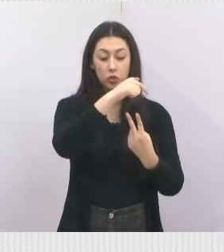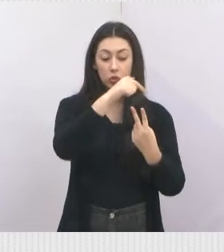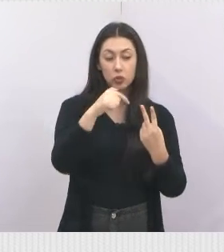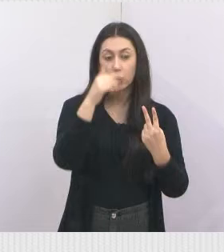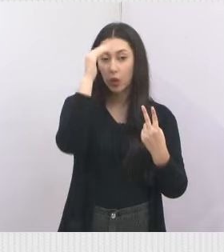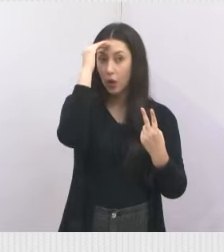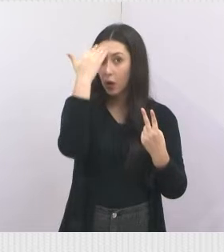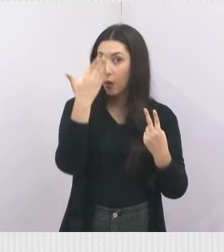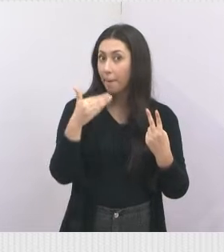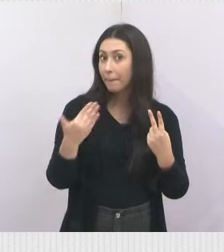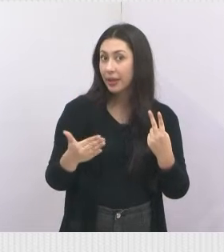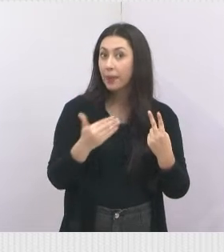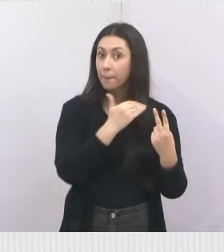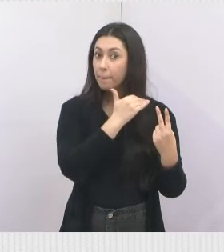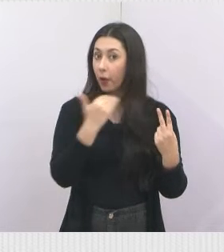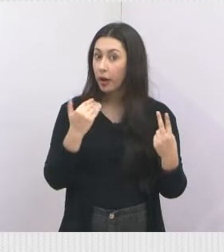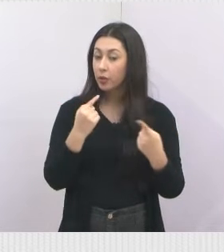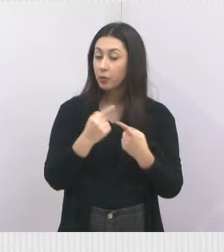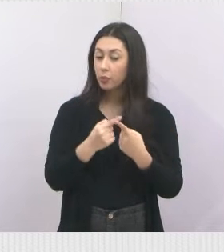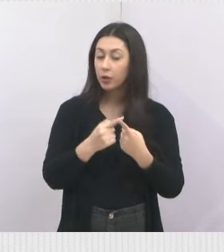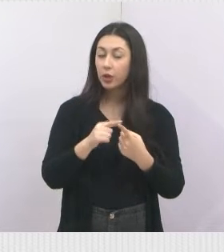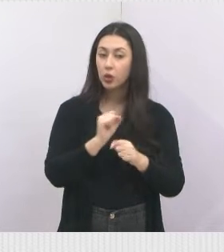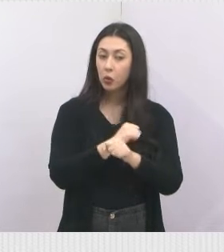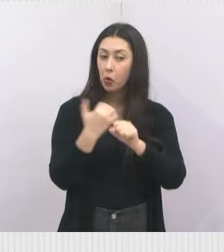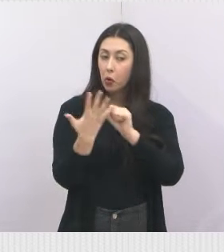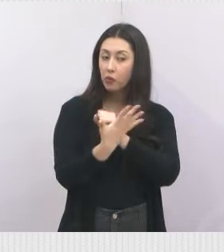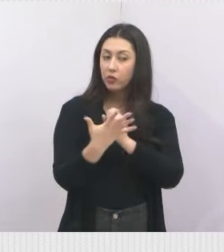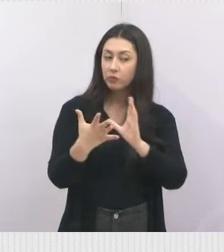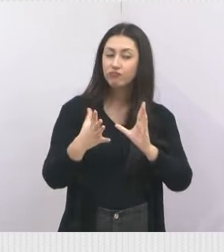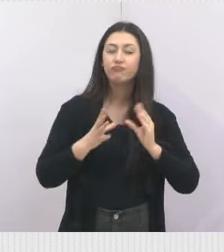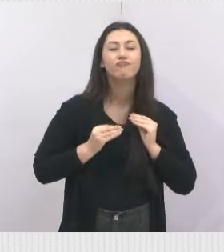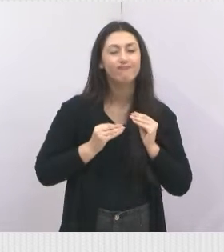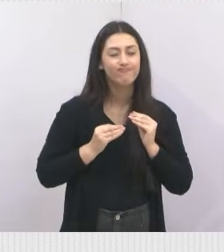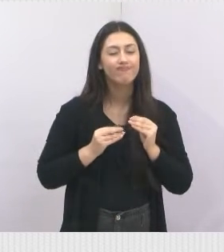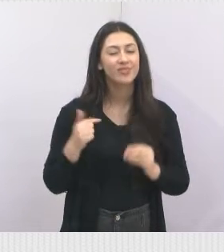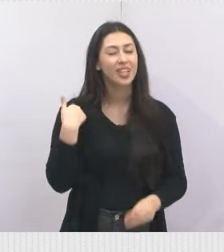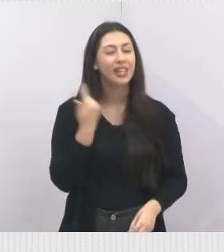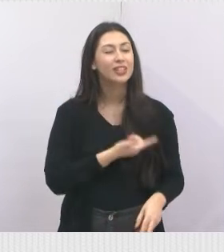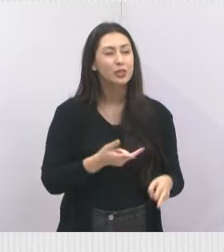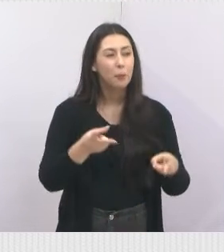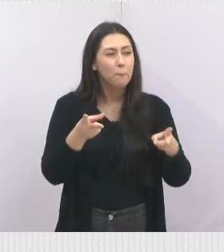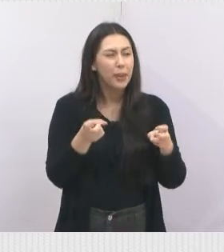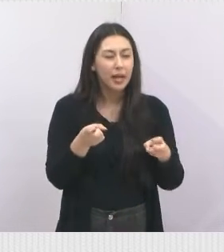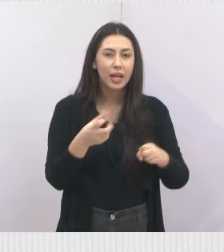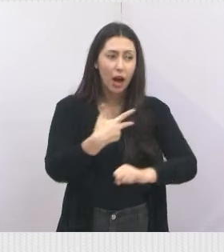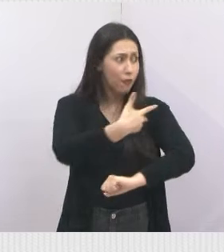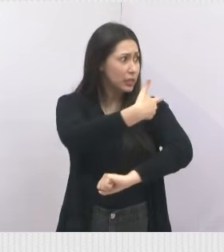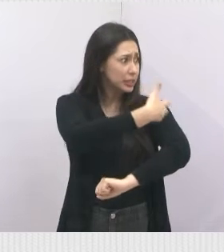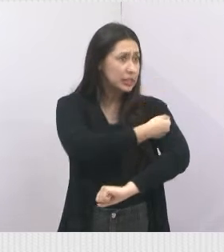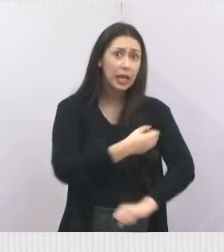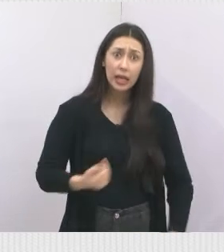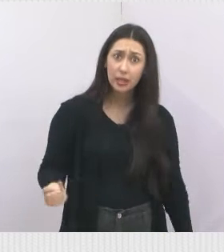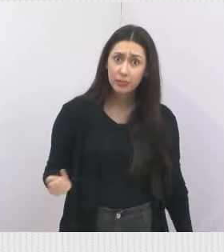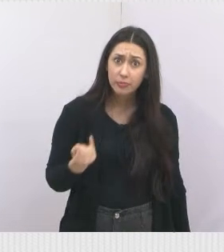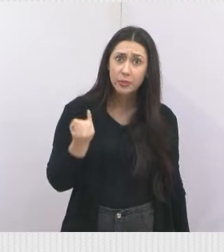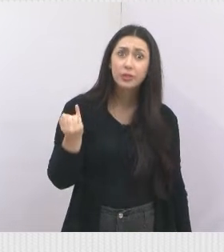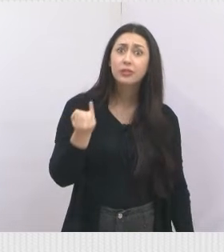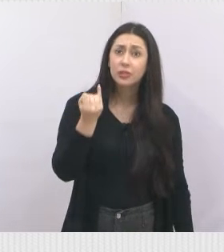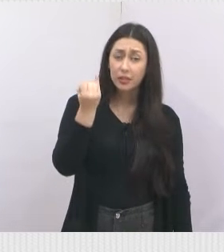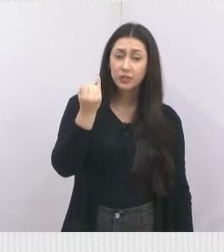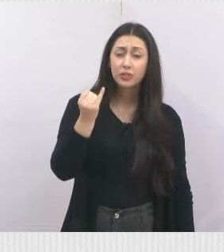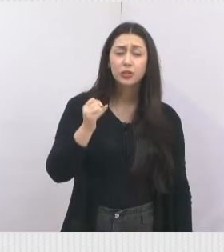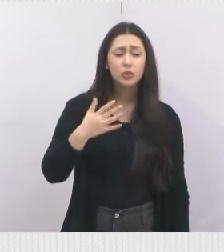homenageadas foram vítimas da Covid. Então, a gente percebe como a vacina foi importante, como ela é importante, né,